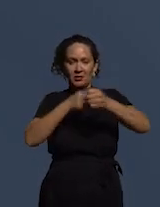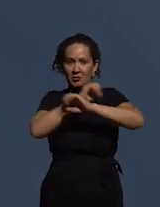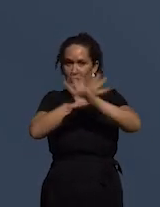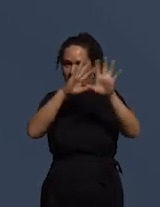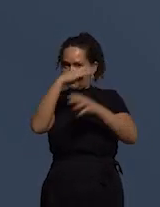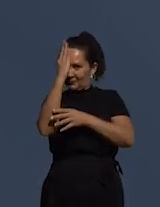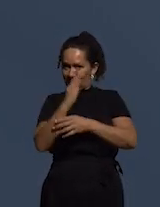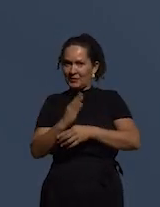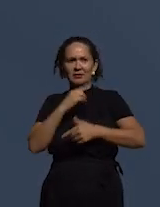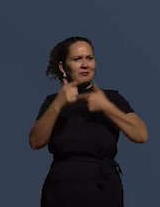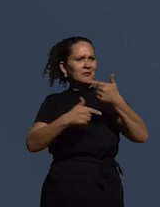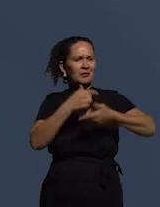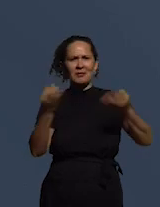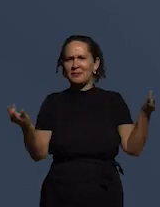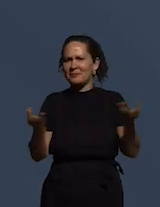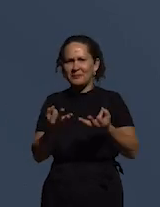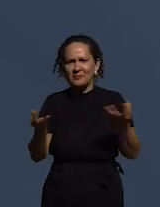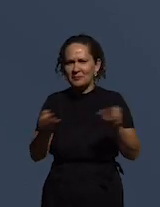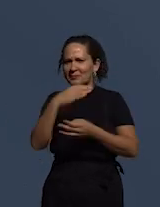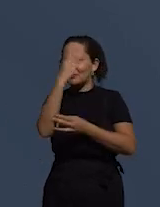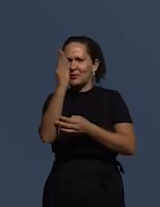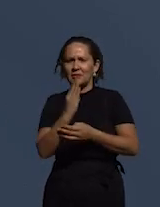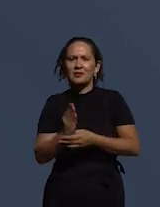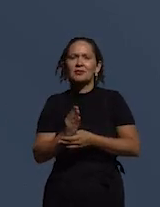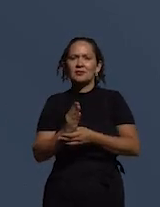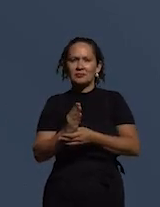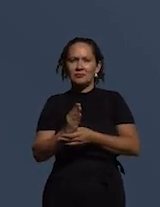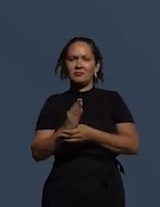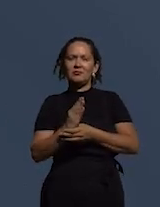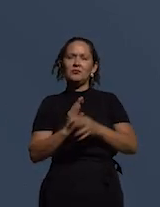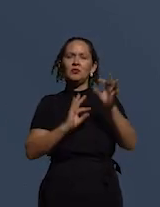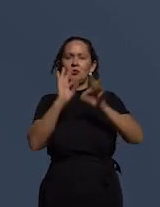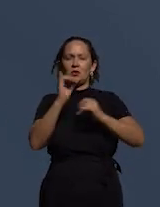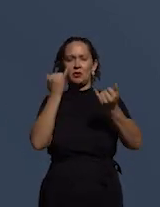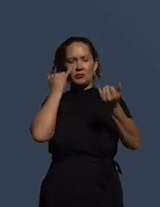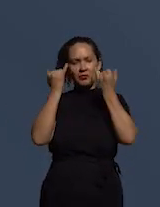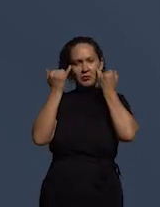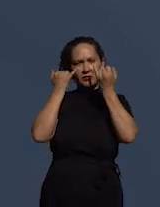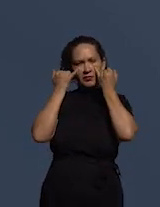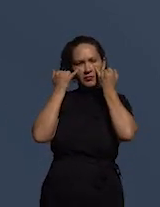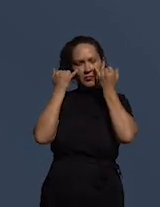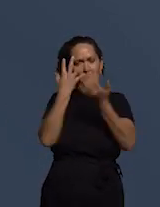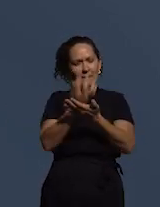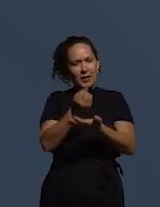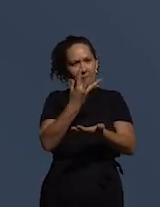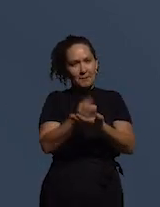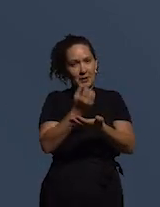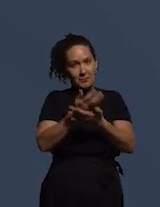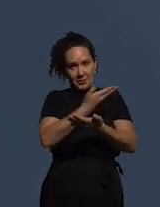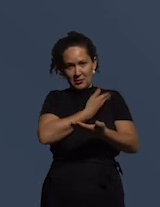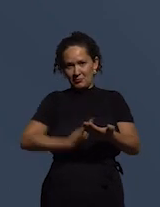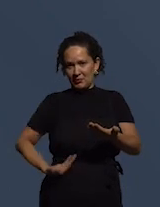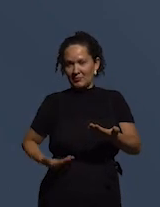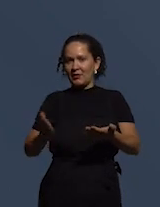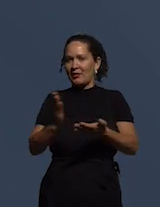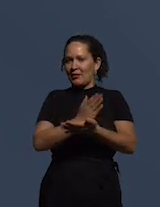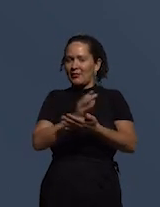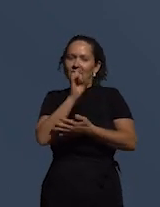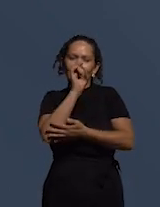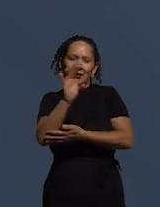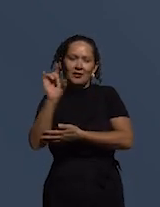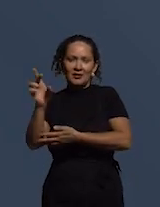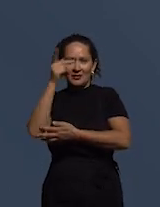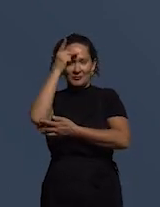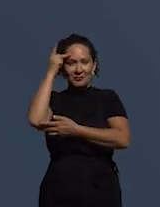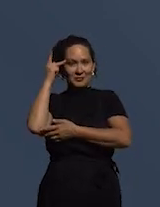Brasil que faz um trabalho excelente no Brasil processando informações públicas que não necessariamente cada cidadão